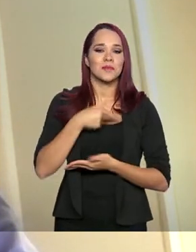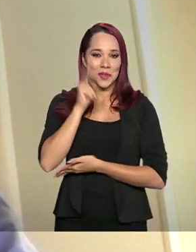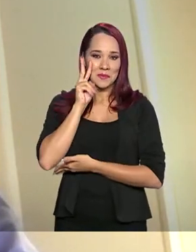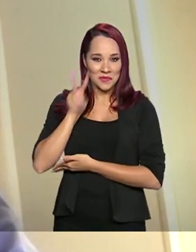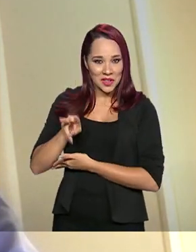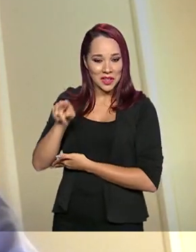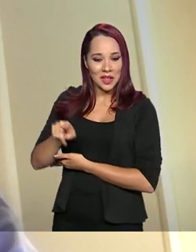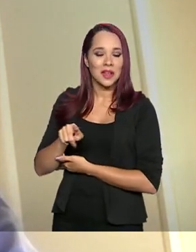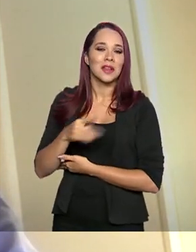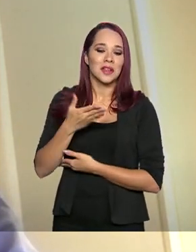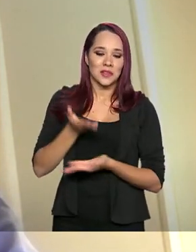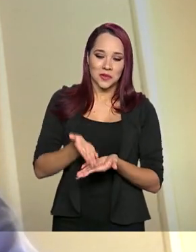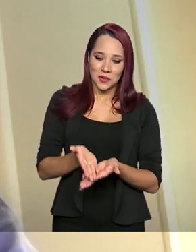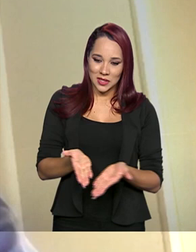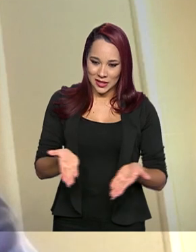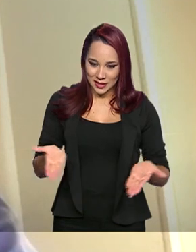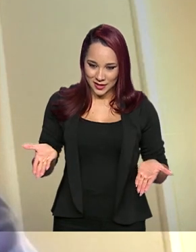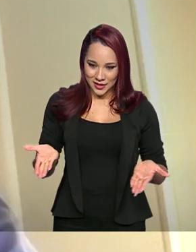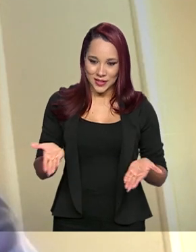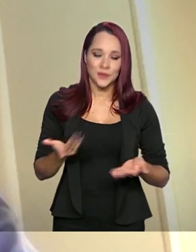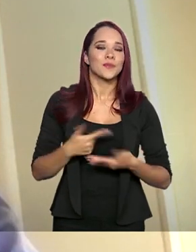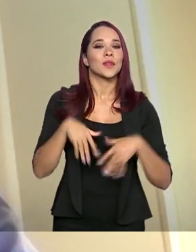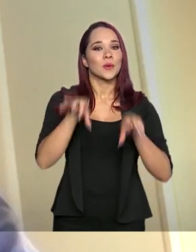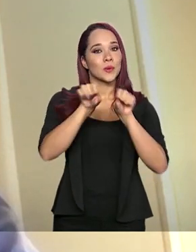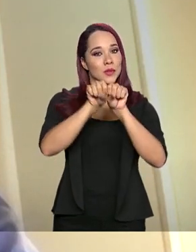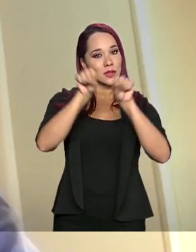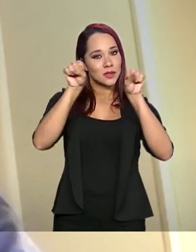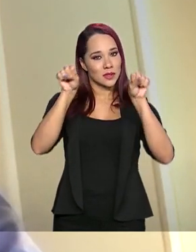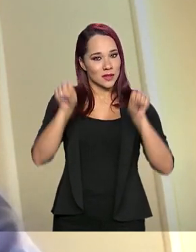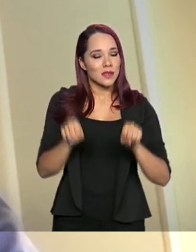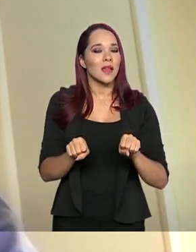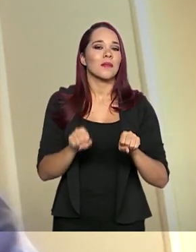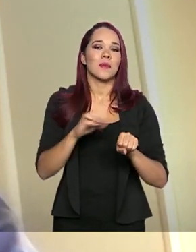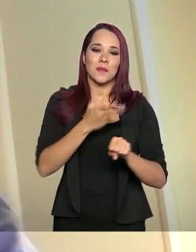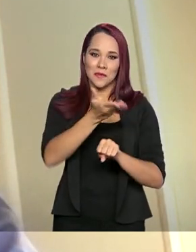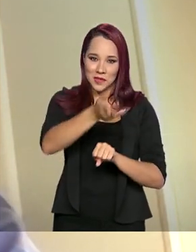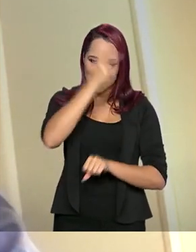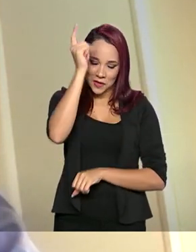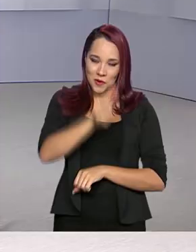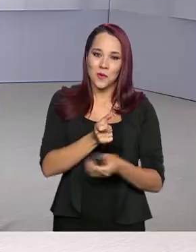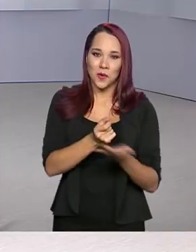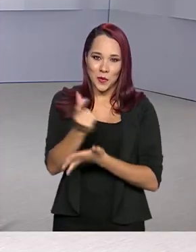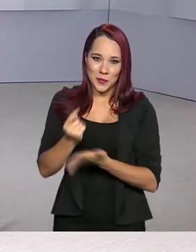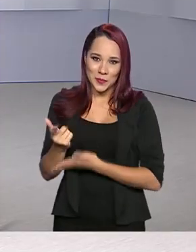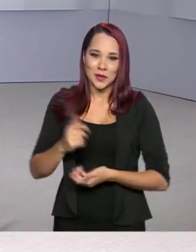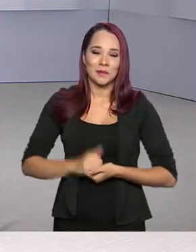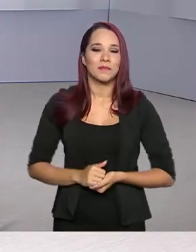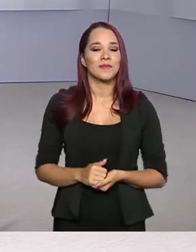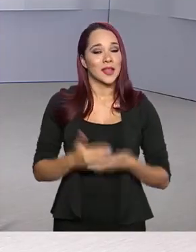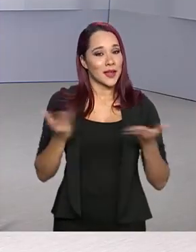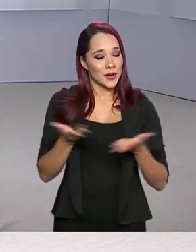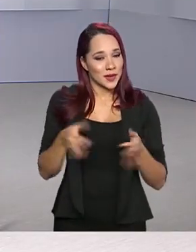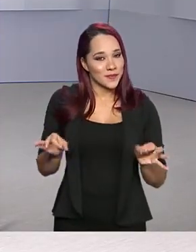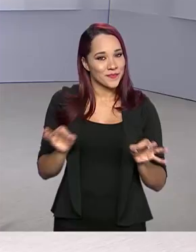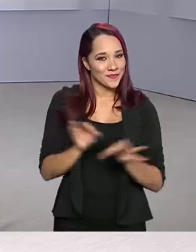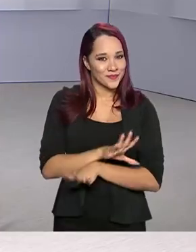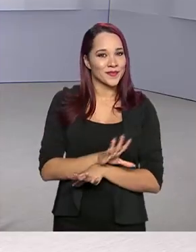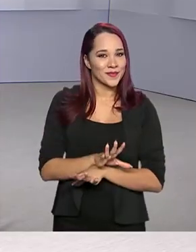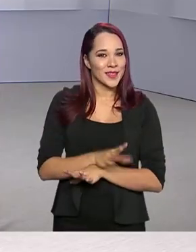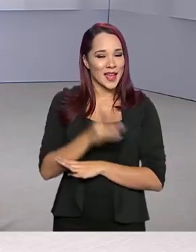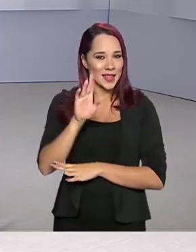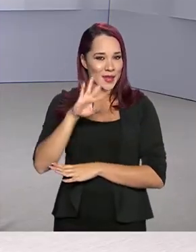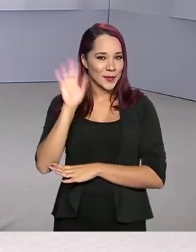lá, consumidor.gov.br. Um sistema para você, consumidor. A gente fica por aqui.